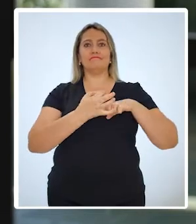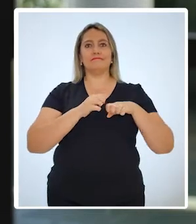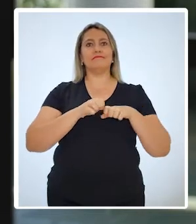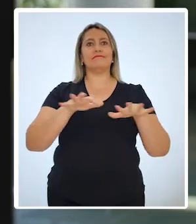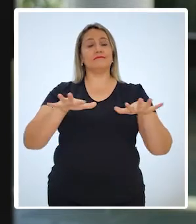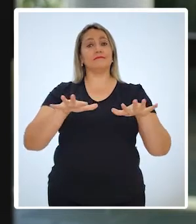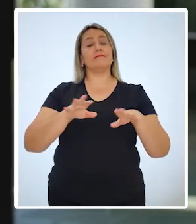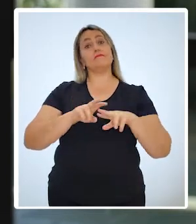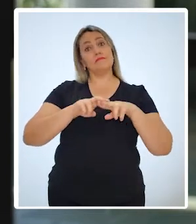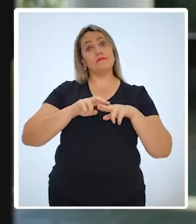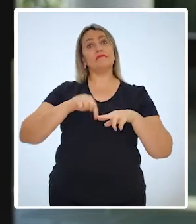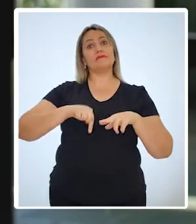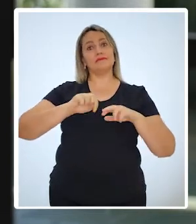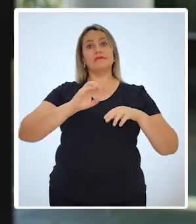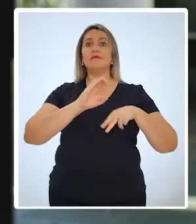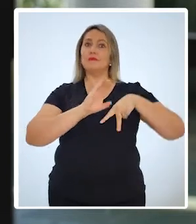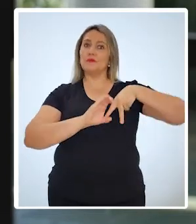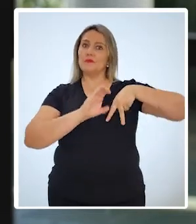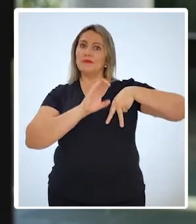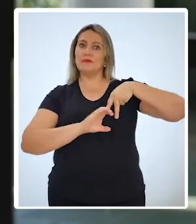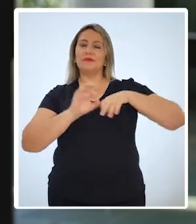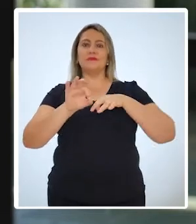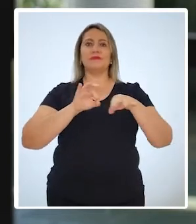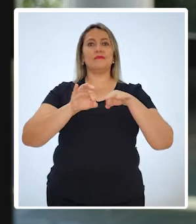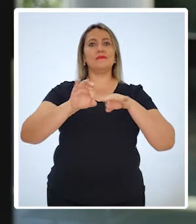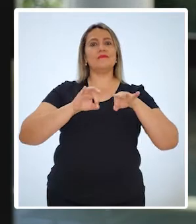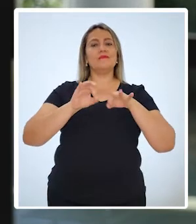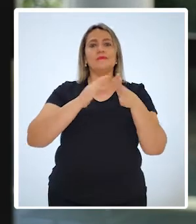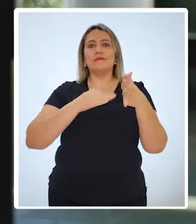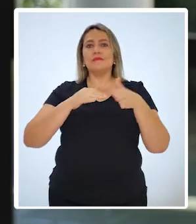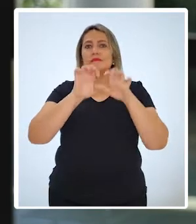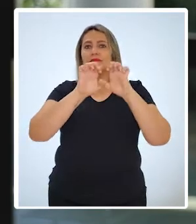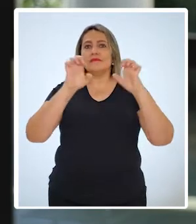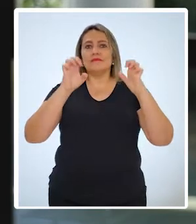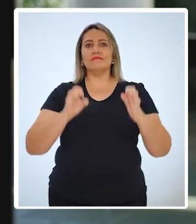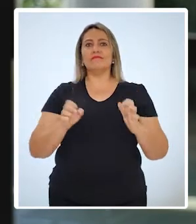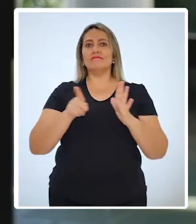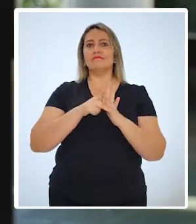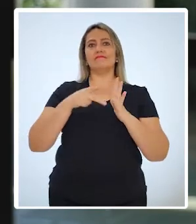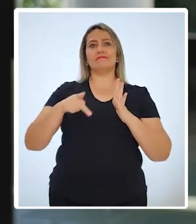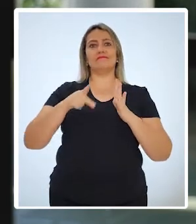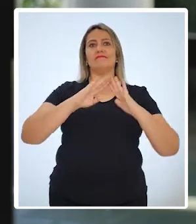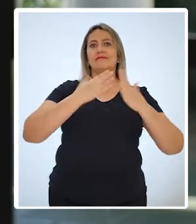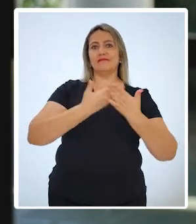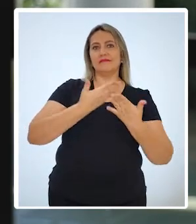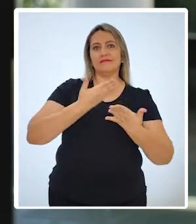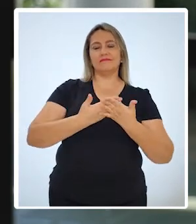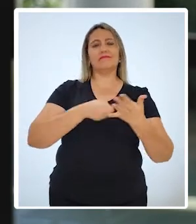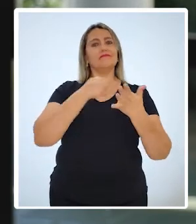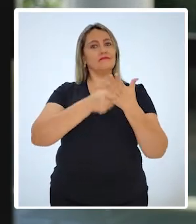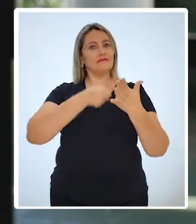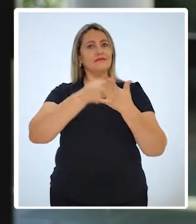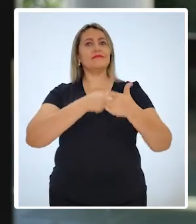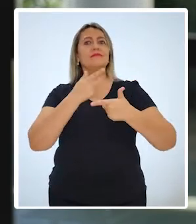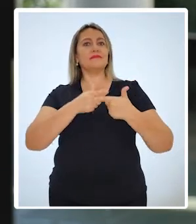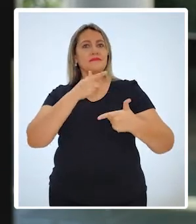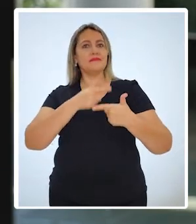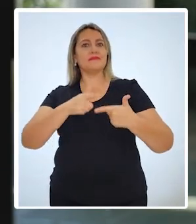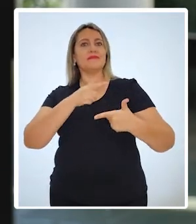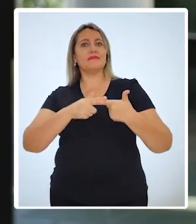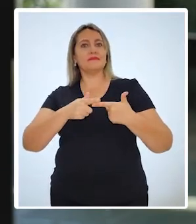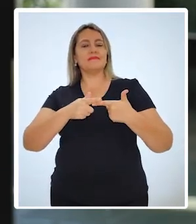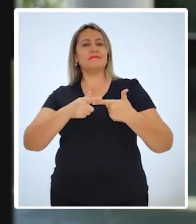instaurou, mas na verdade fomos todos pegos de surpresa. Nós do Colégio Couto Magalhães trouxemos uma resposta rápida e contundente,